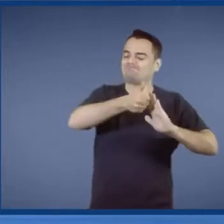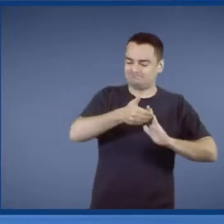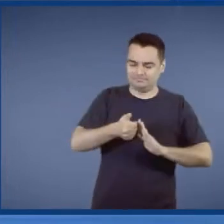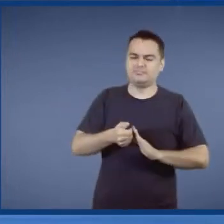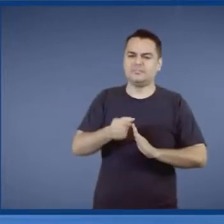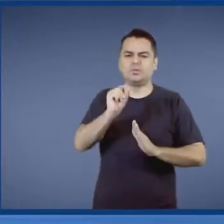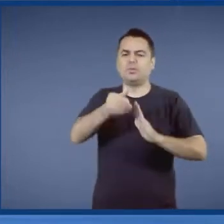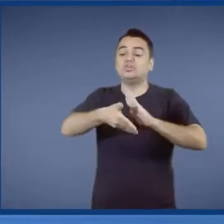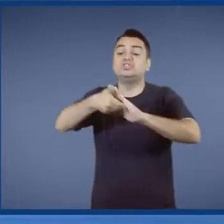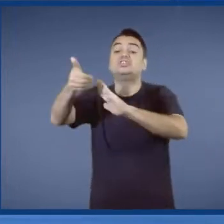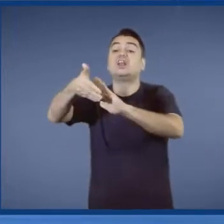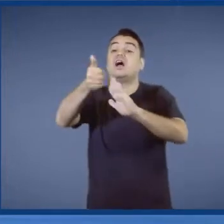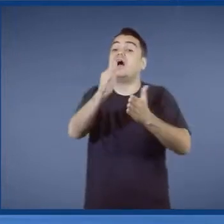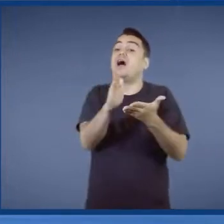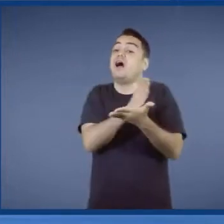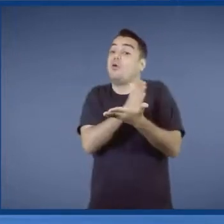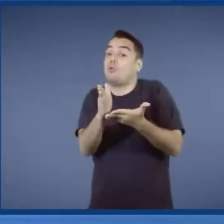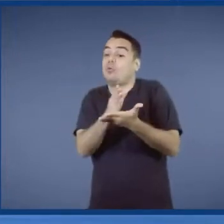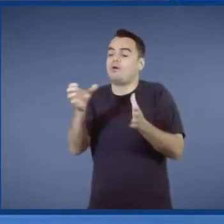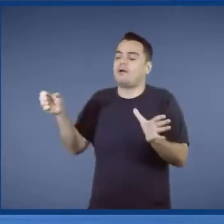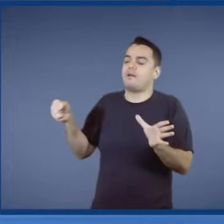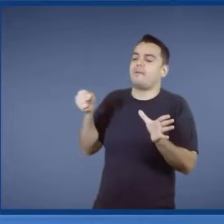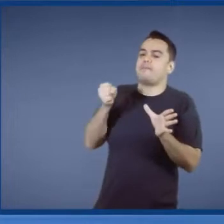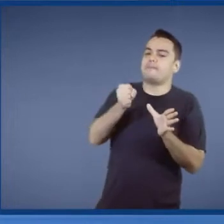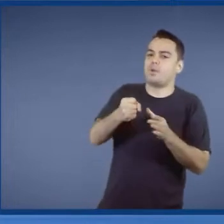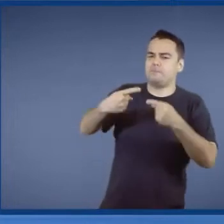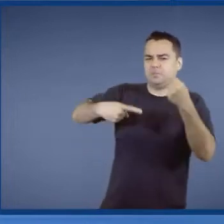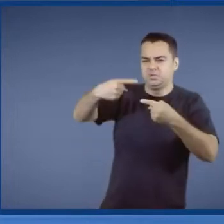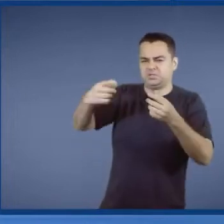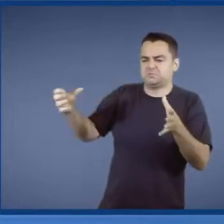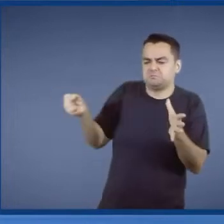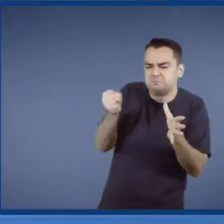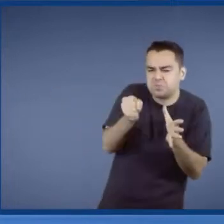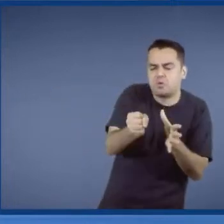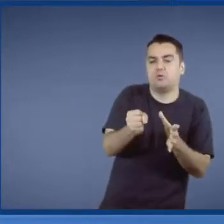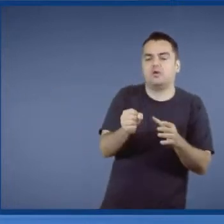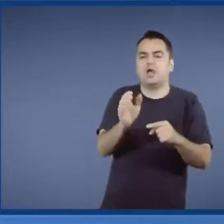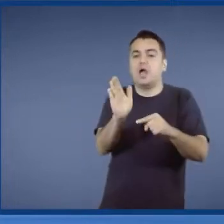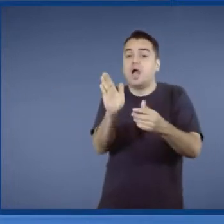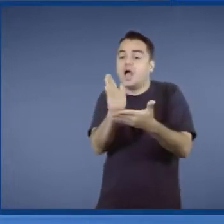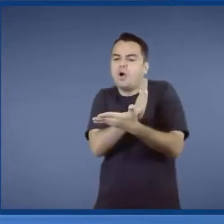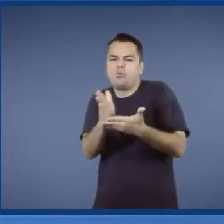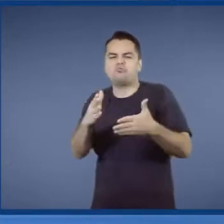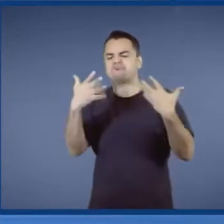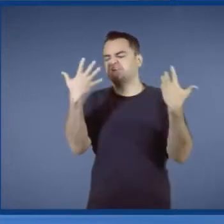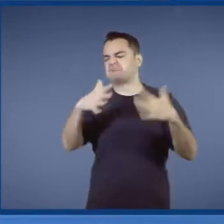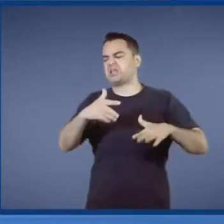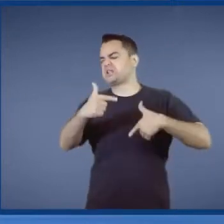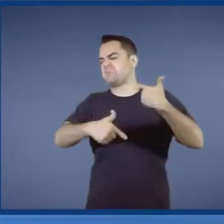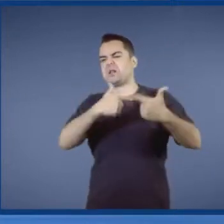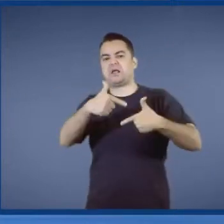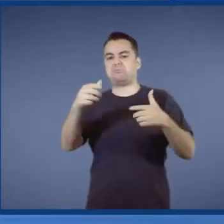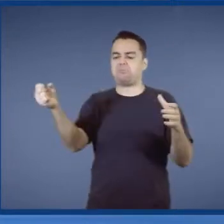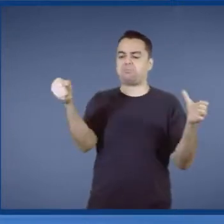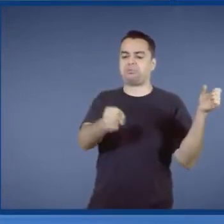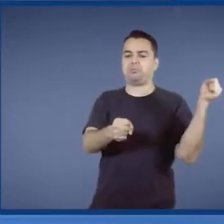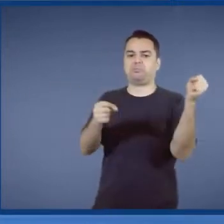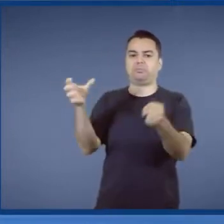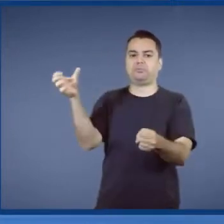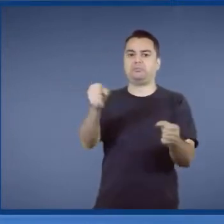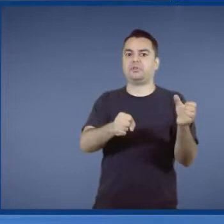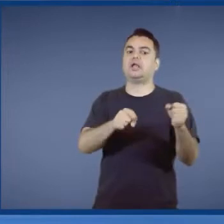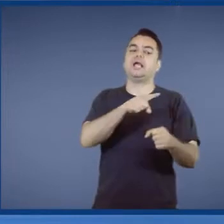tirar indicados políticos, apadrinhados, gente que não queria nada. Ele teve que